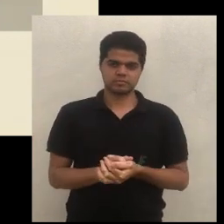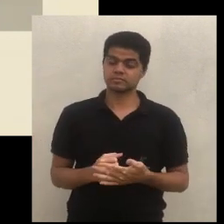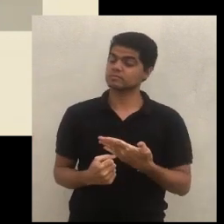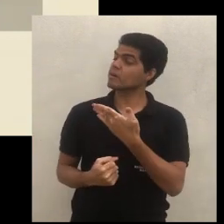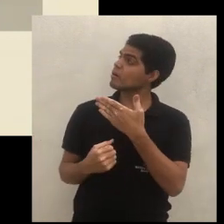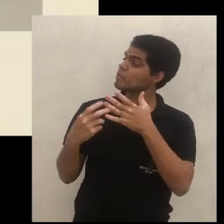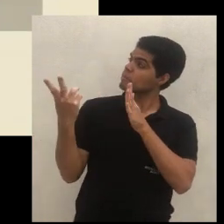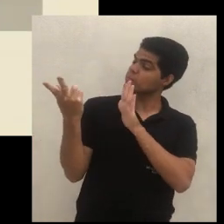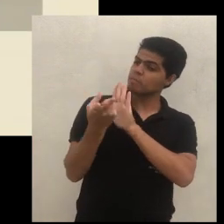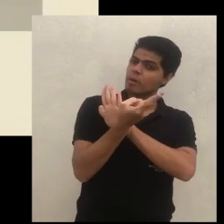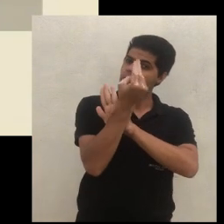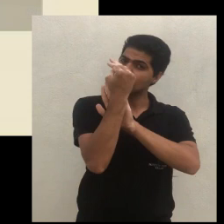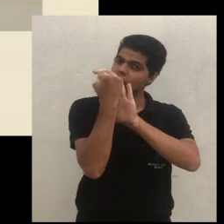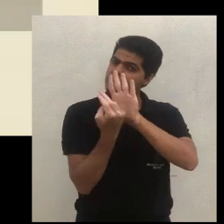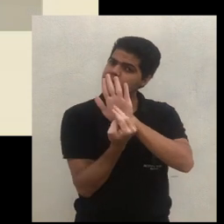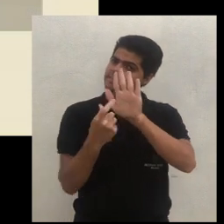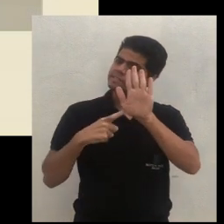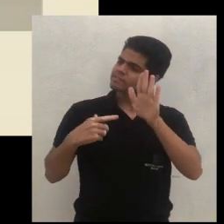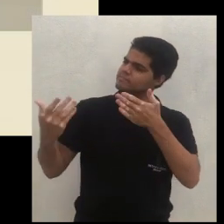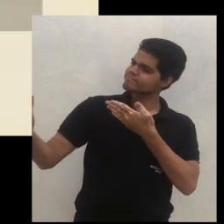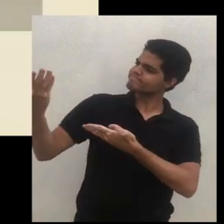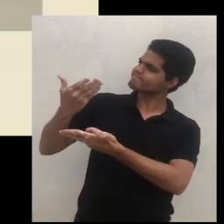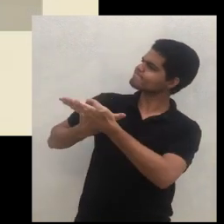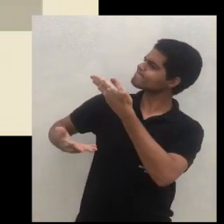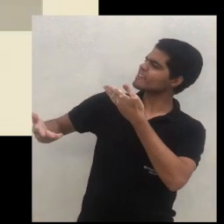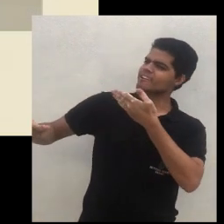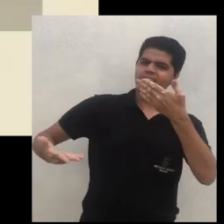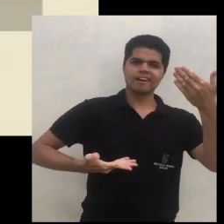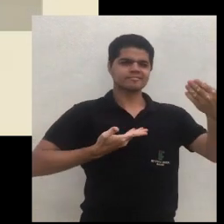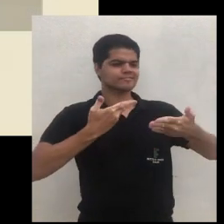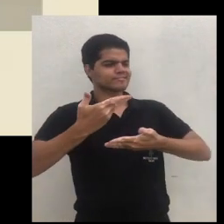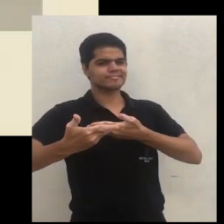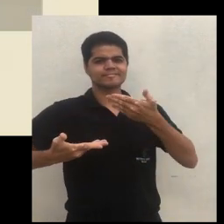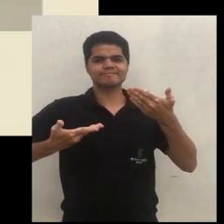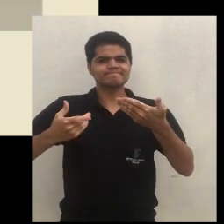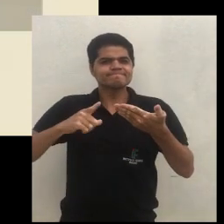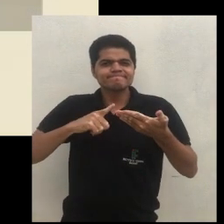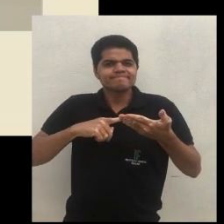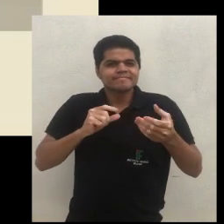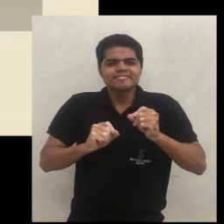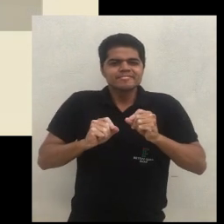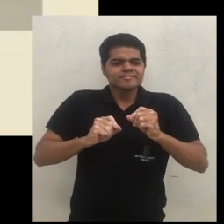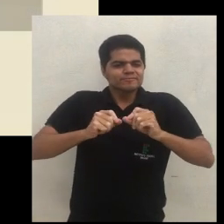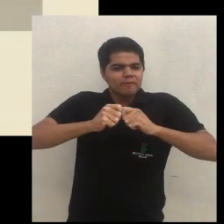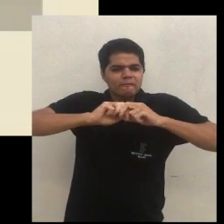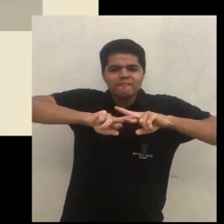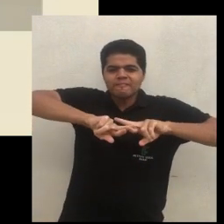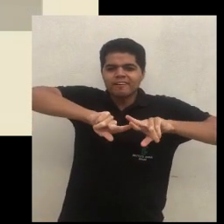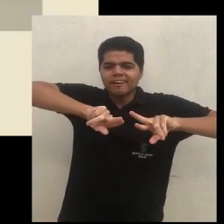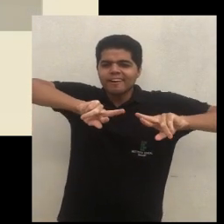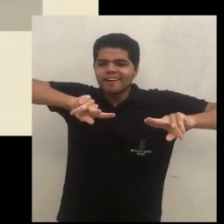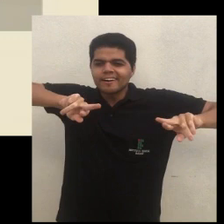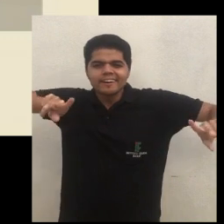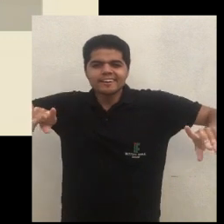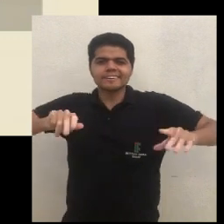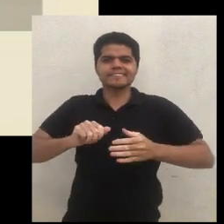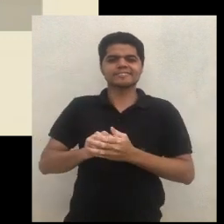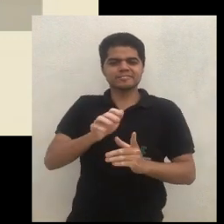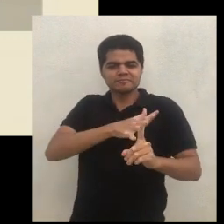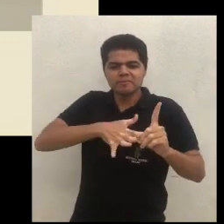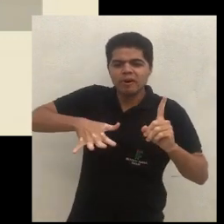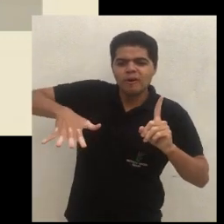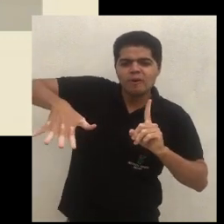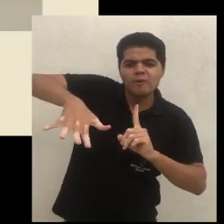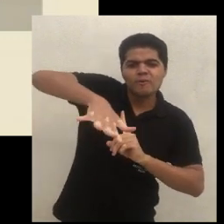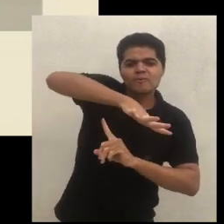claro a interação do ambiente, né? A manutenção da diversidade biológica, né? Você